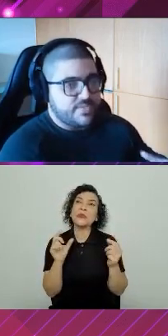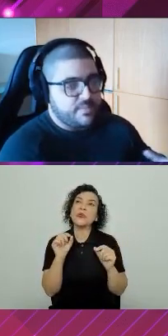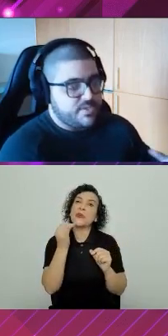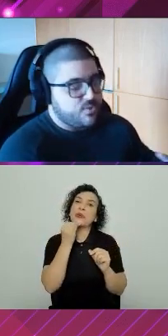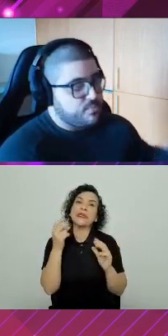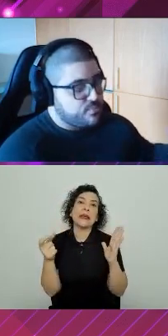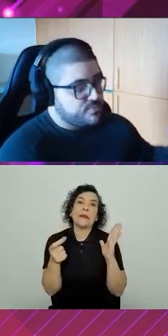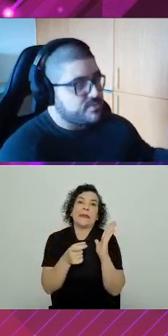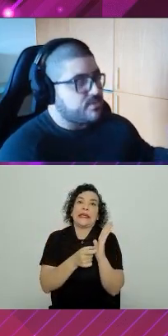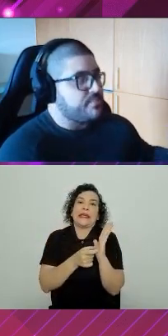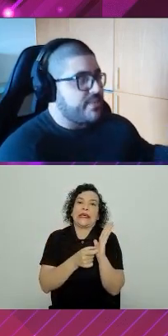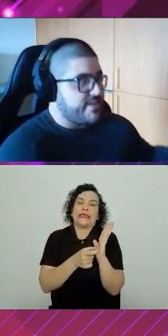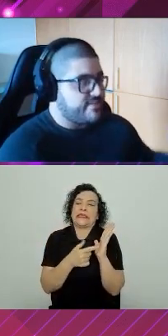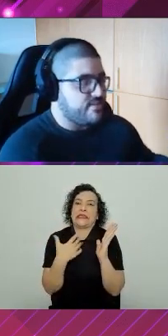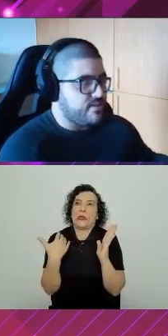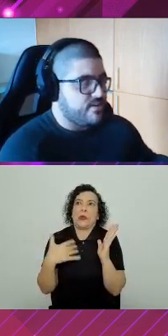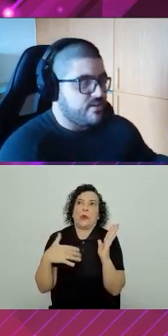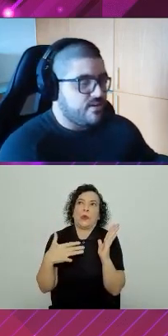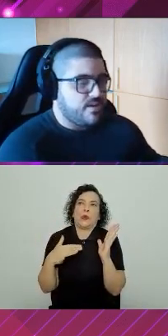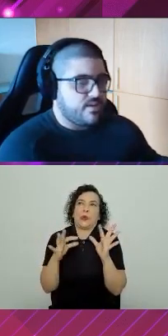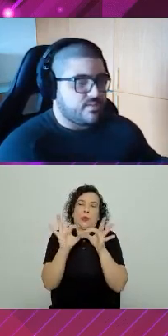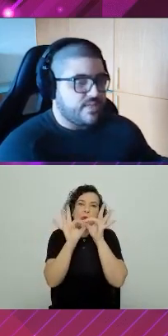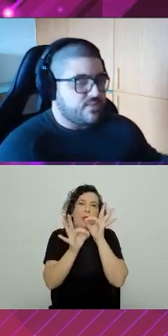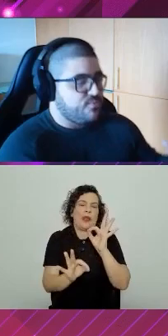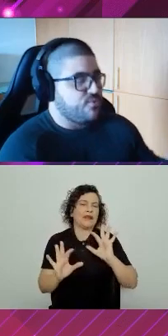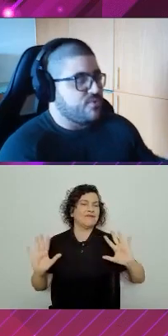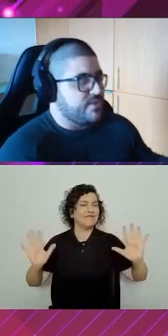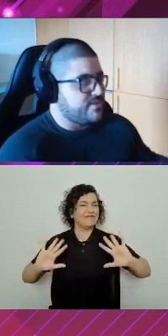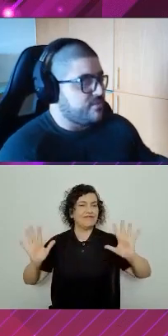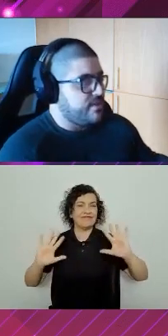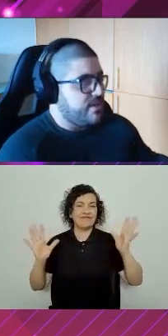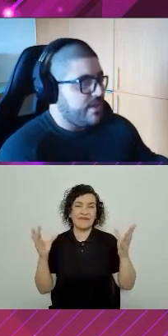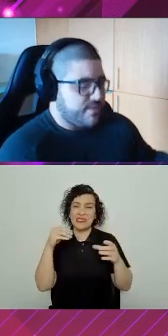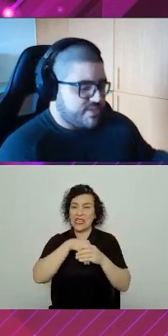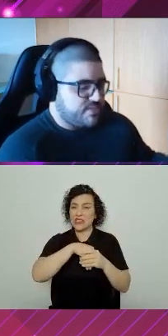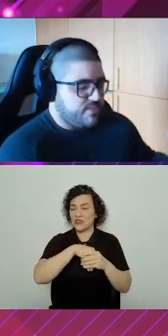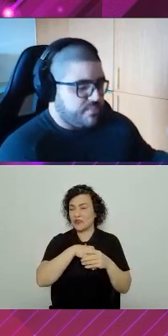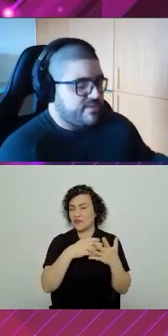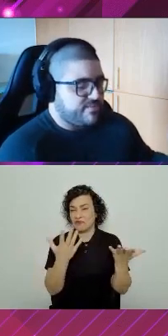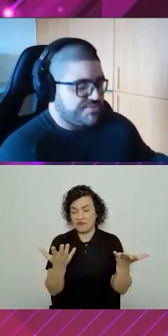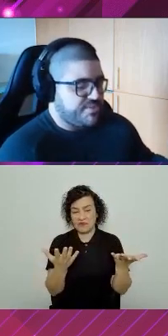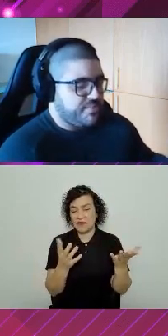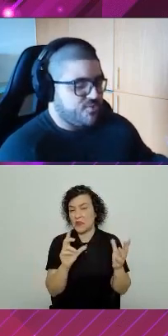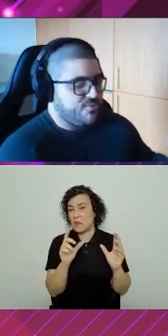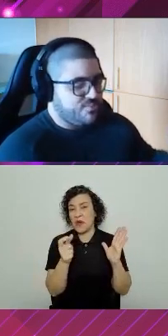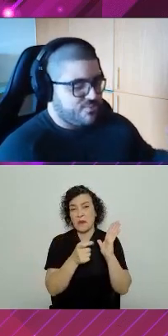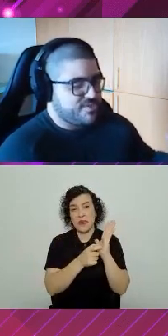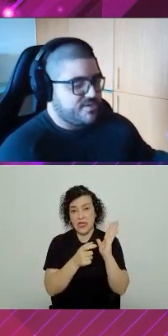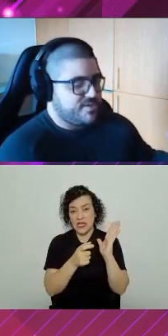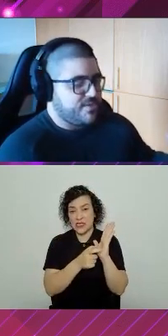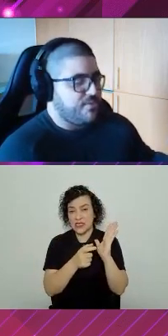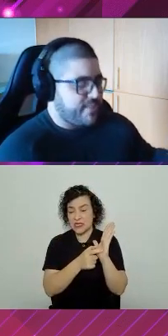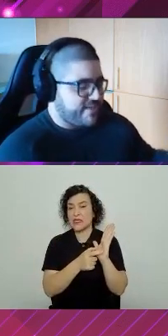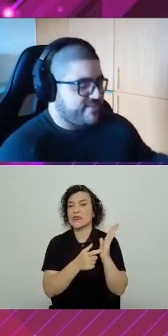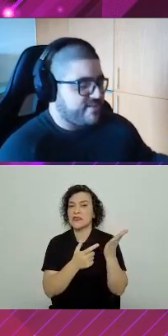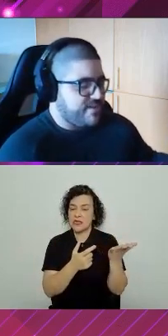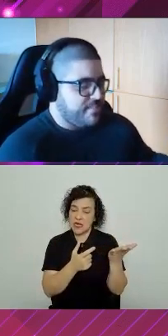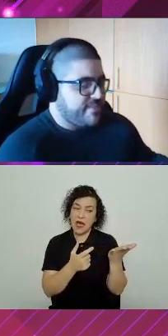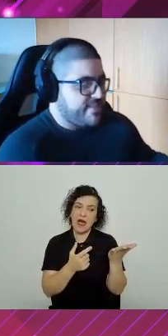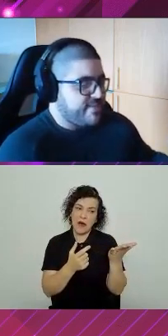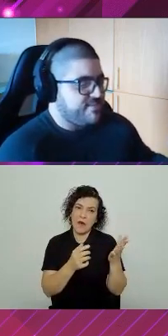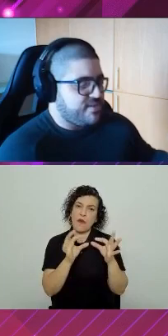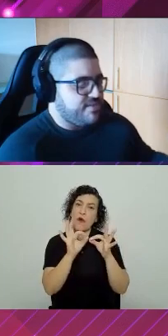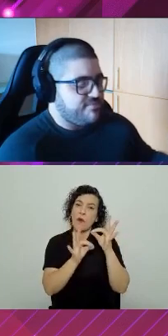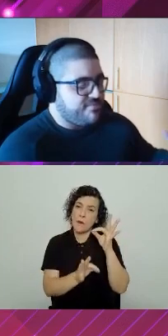aplicação extremamente robusta e complexa dentro de um monolito. É uma aplicação extremamente robusta e complexa,